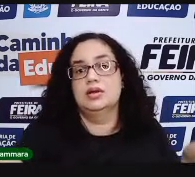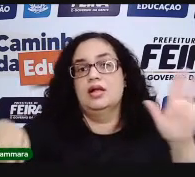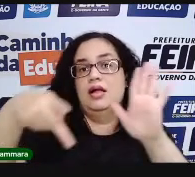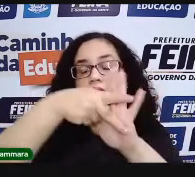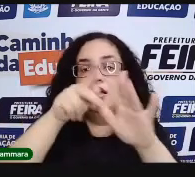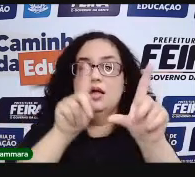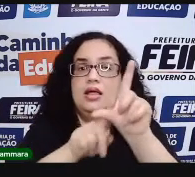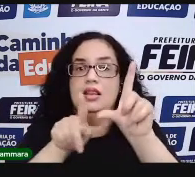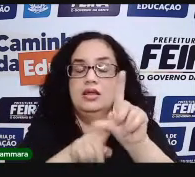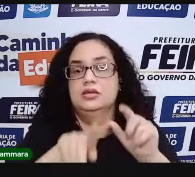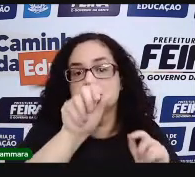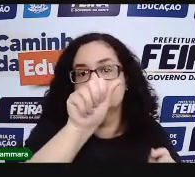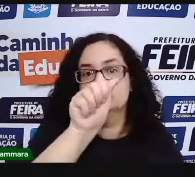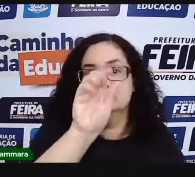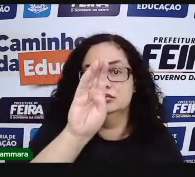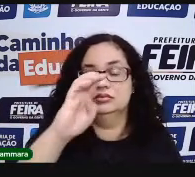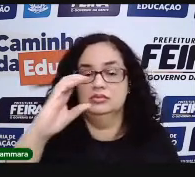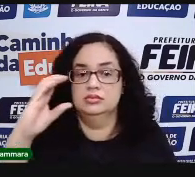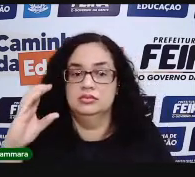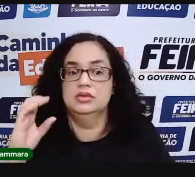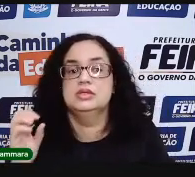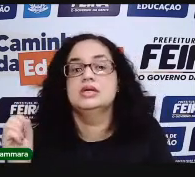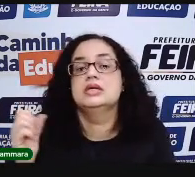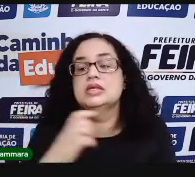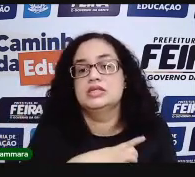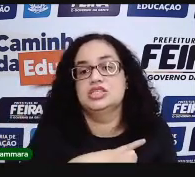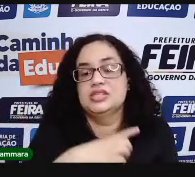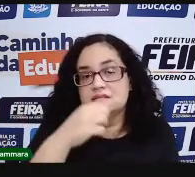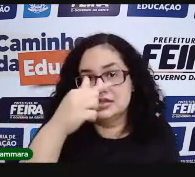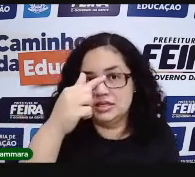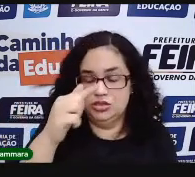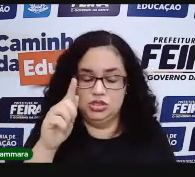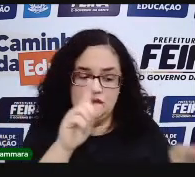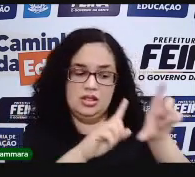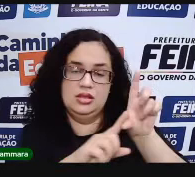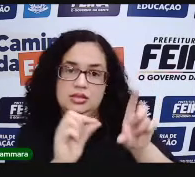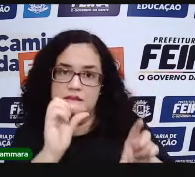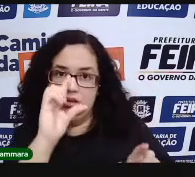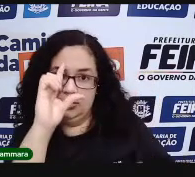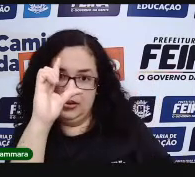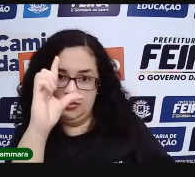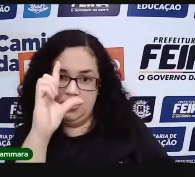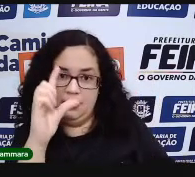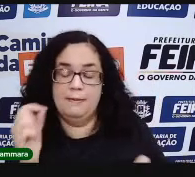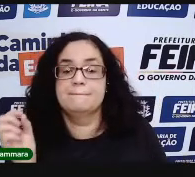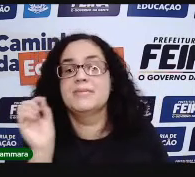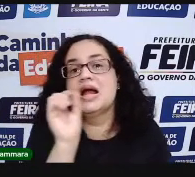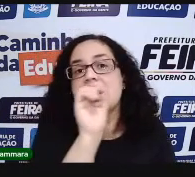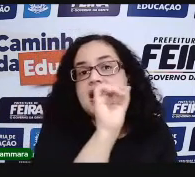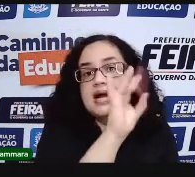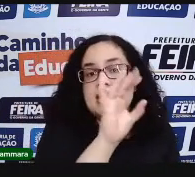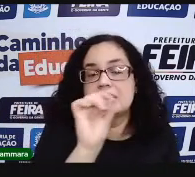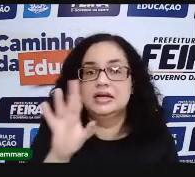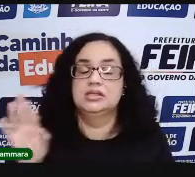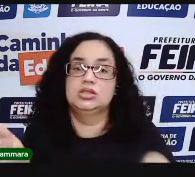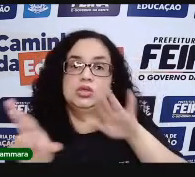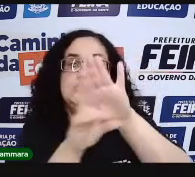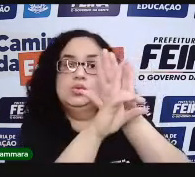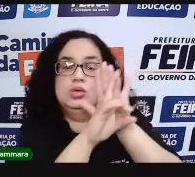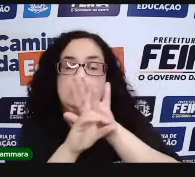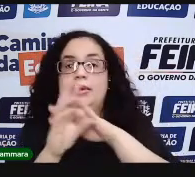próprias letras do seu alfabeto. Que, ao todo, eram sete letras maiúsculas, no qual cada uma